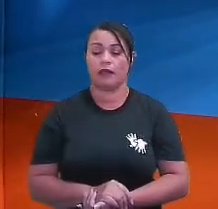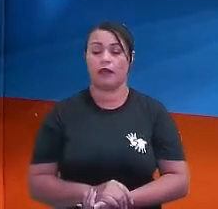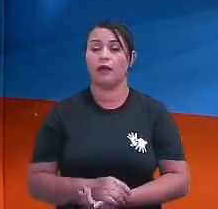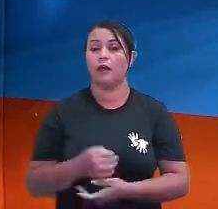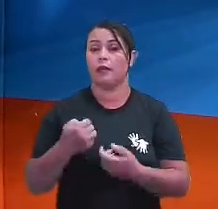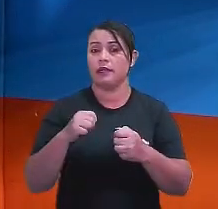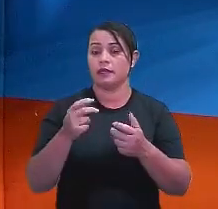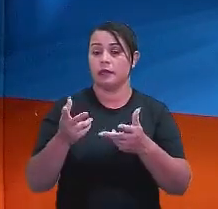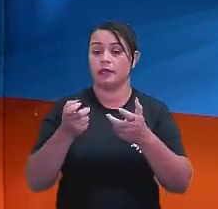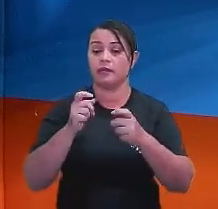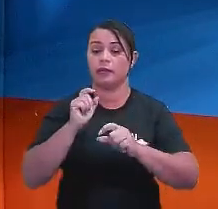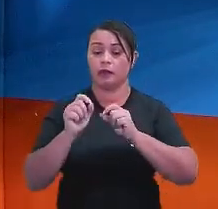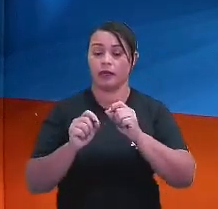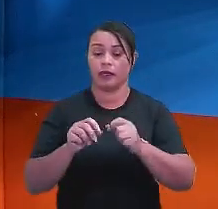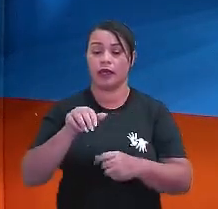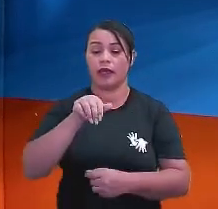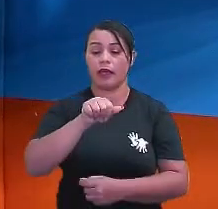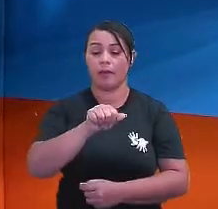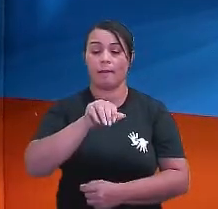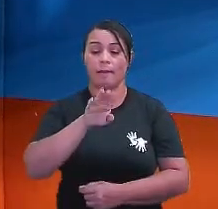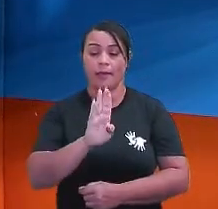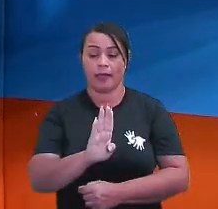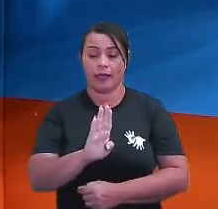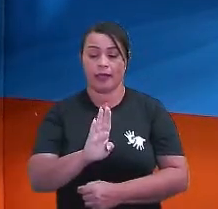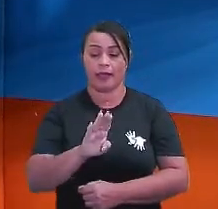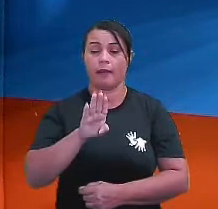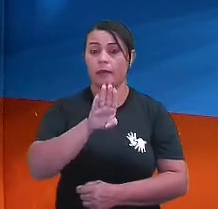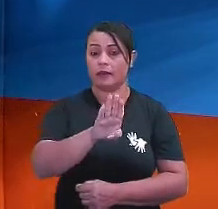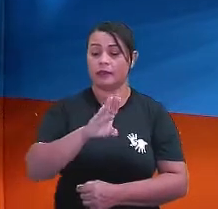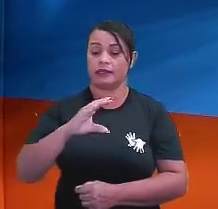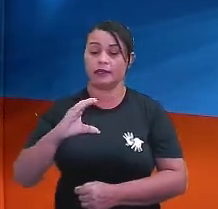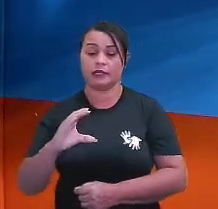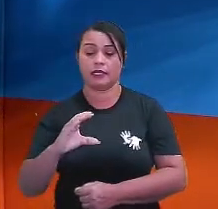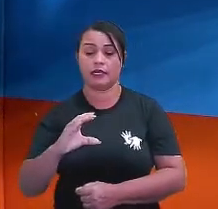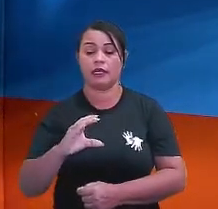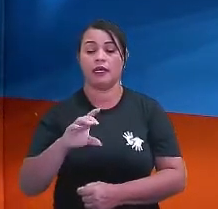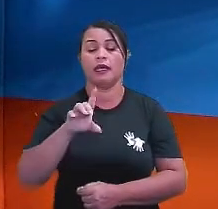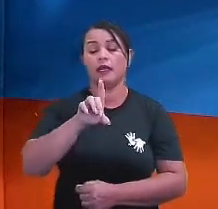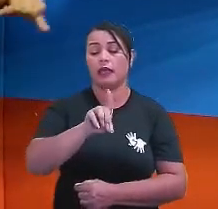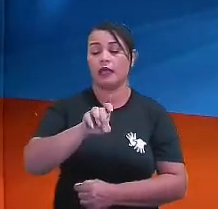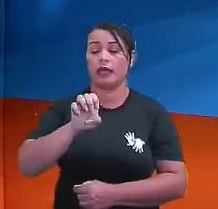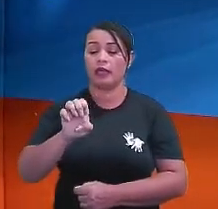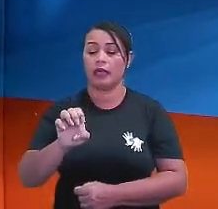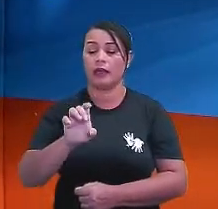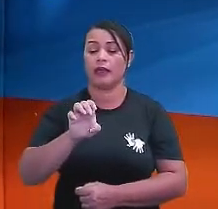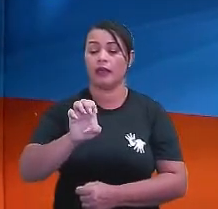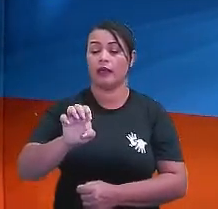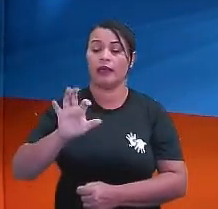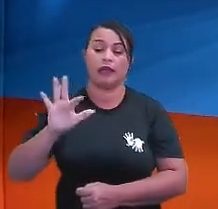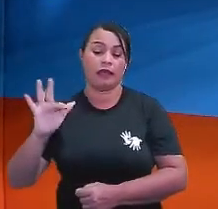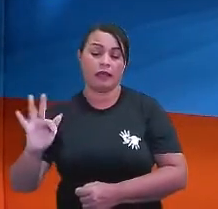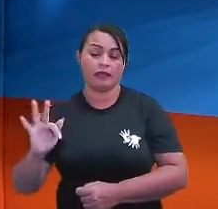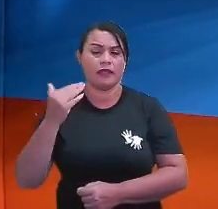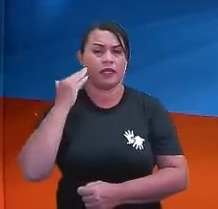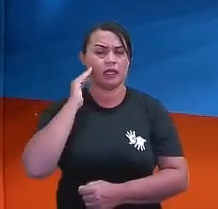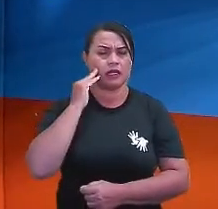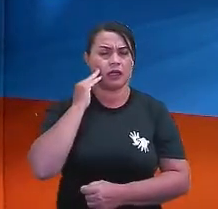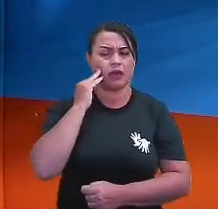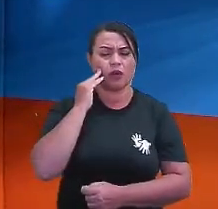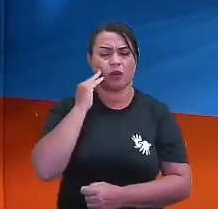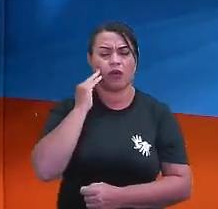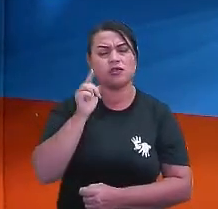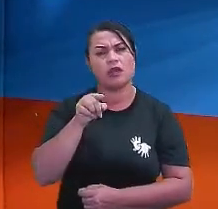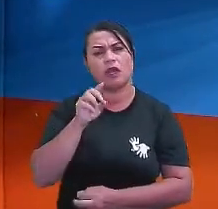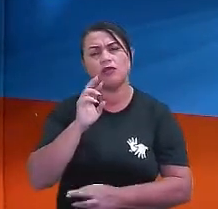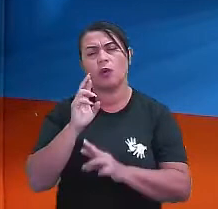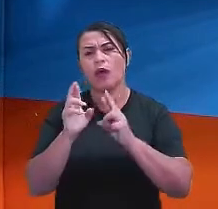Então, a gente precisa perceber que AB está para BC, assim como DE está para EF. Ô, professora, porque a senhora não usou